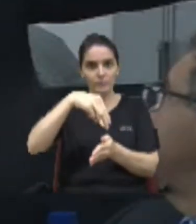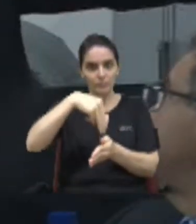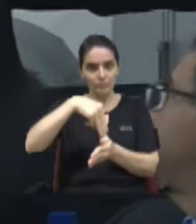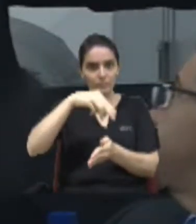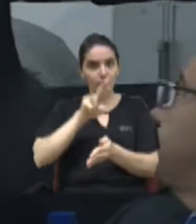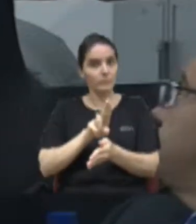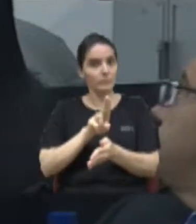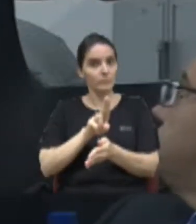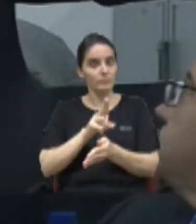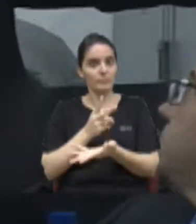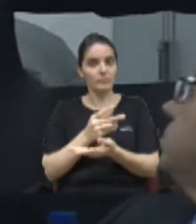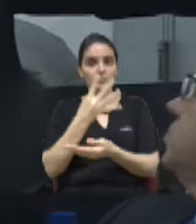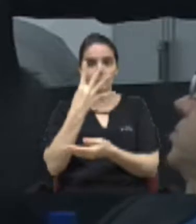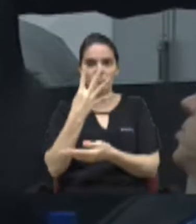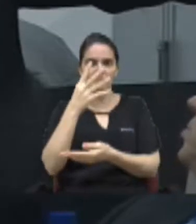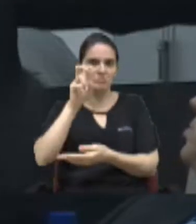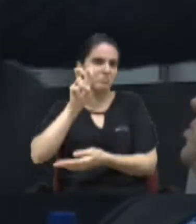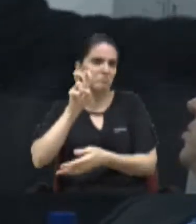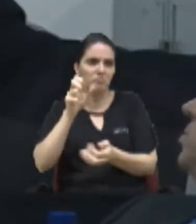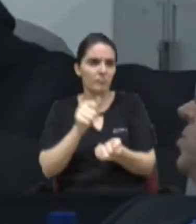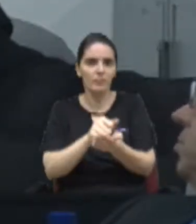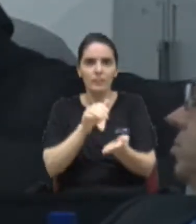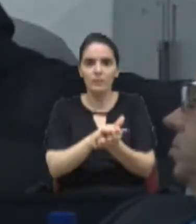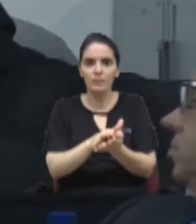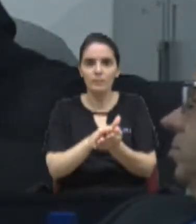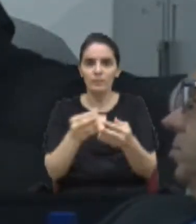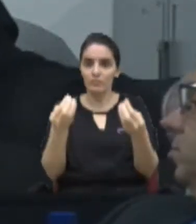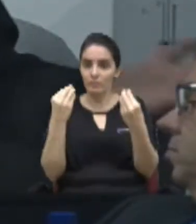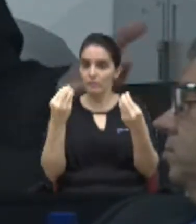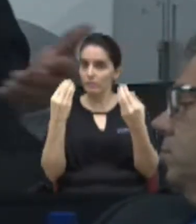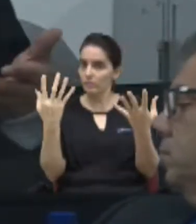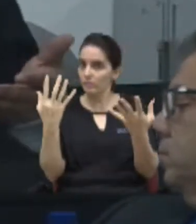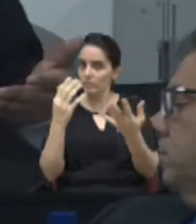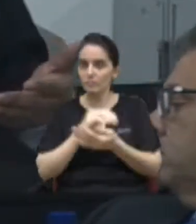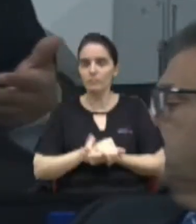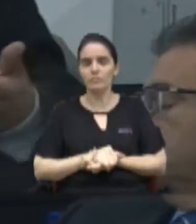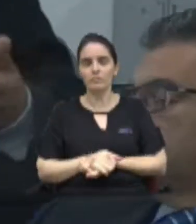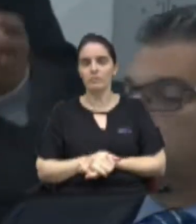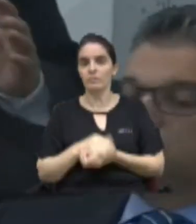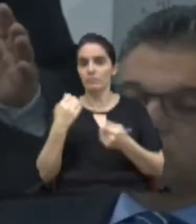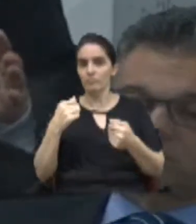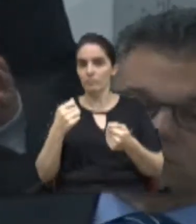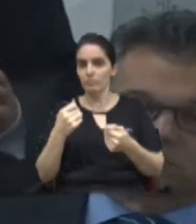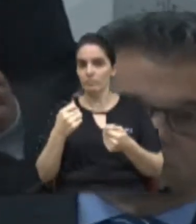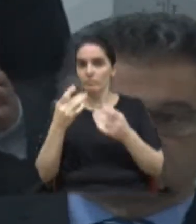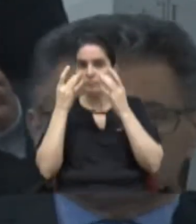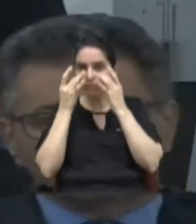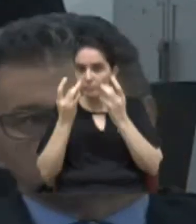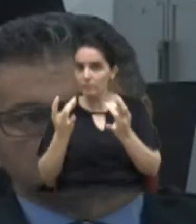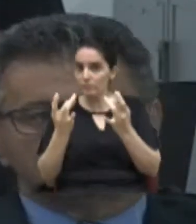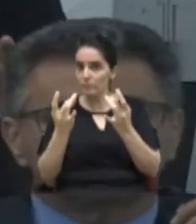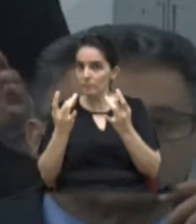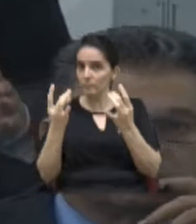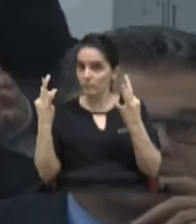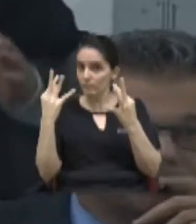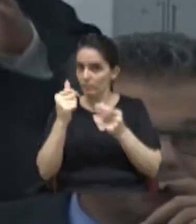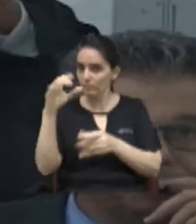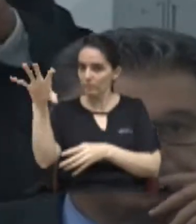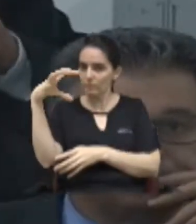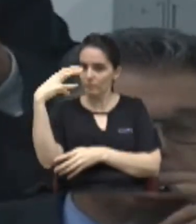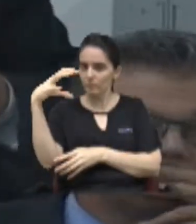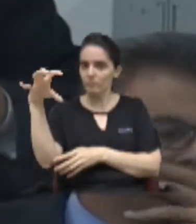tomou quatro, cinco multas em frente ao SAMU. Então, nós temos que ter atenção para todos os radares. É claro,